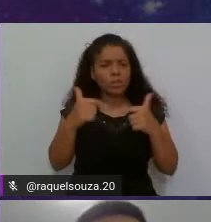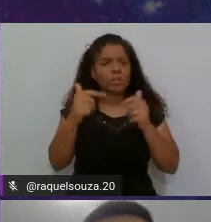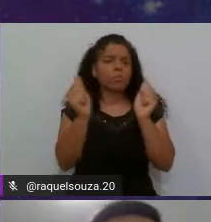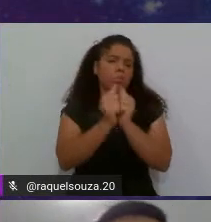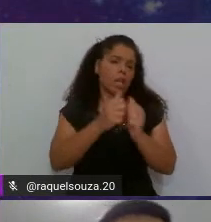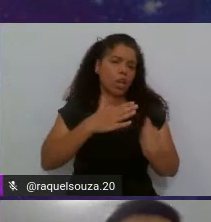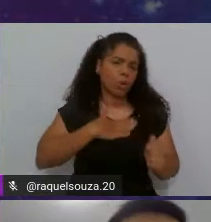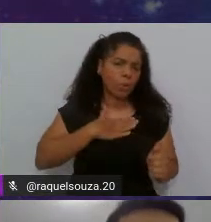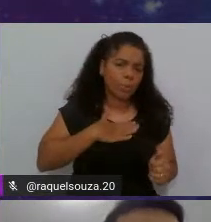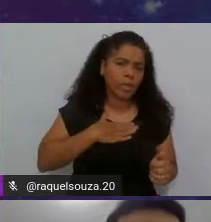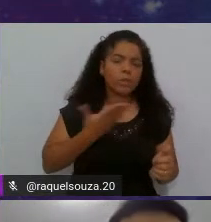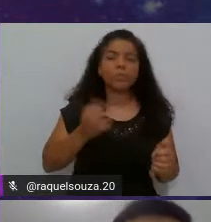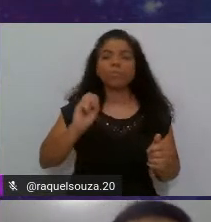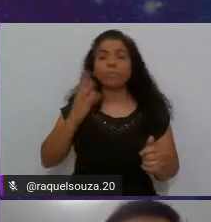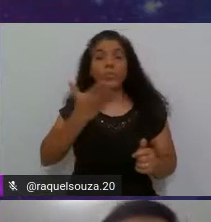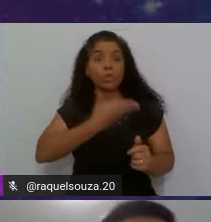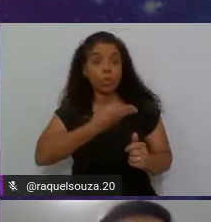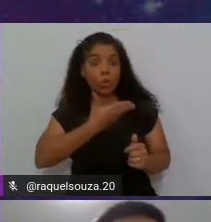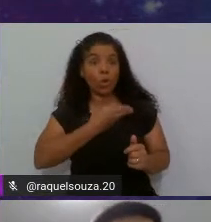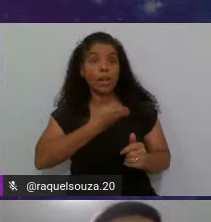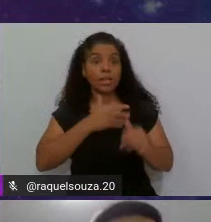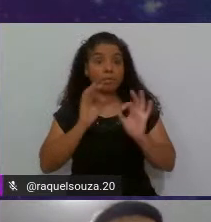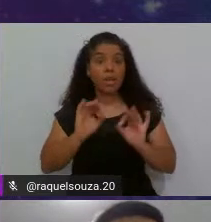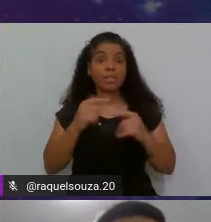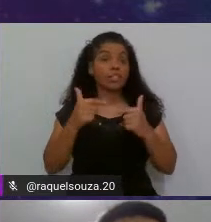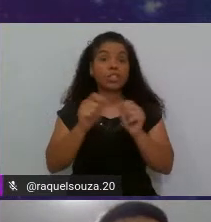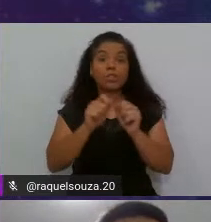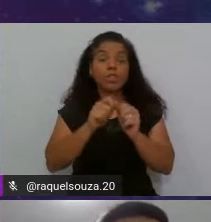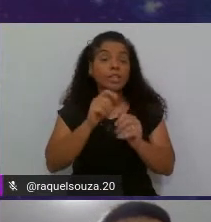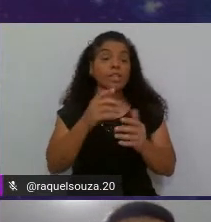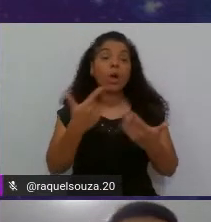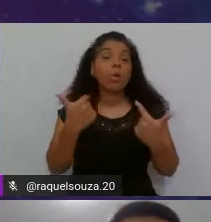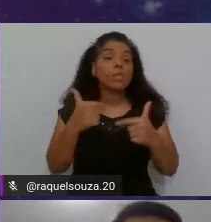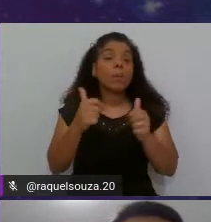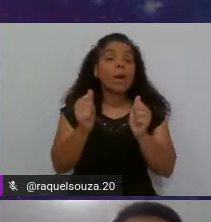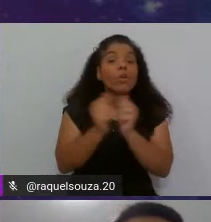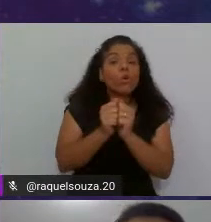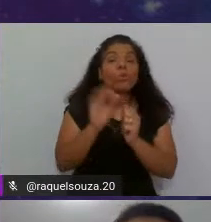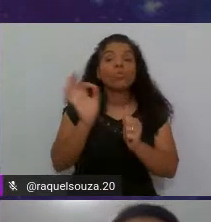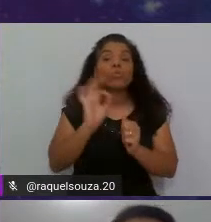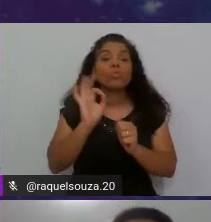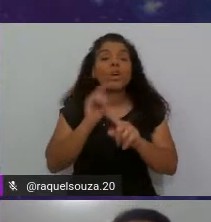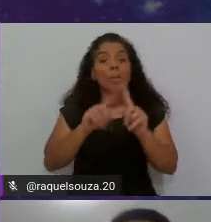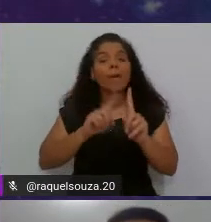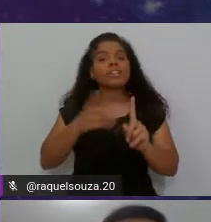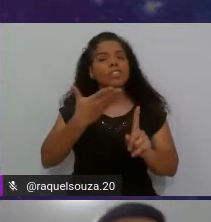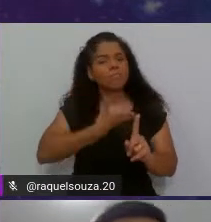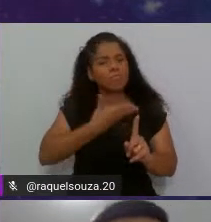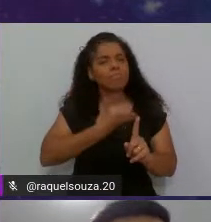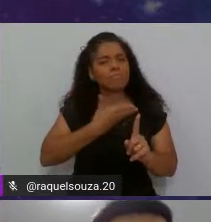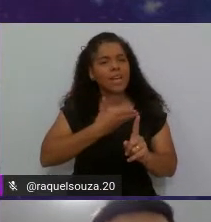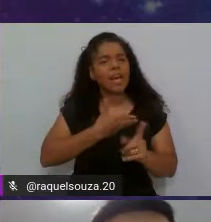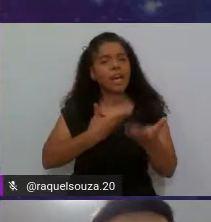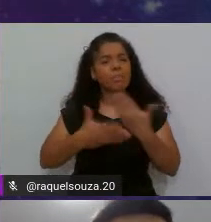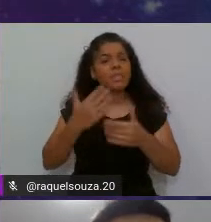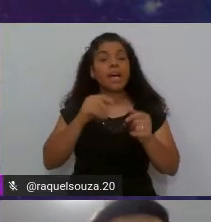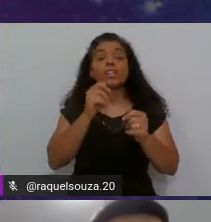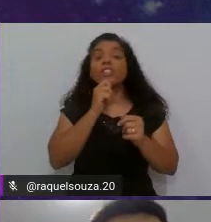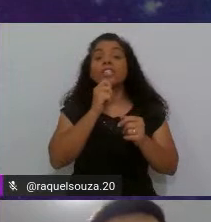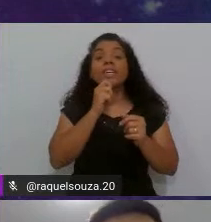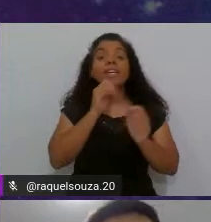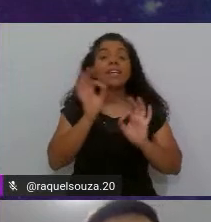ou colegas mesmo que a gente não trabalhou junto, mas que a gente tinha um nível de amizade que não codificavam.